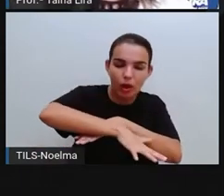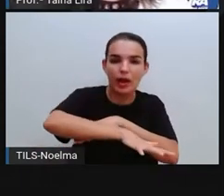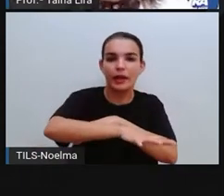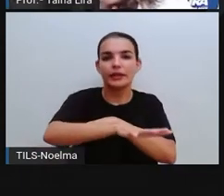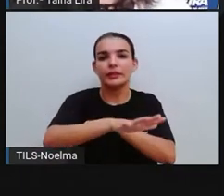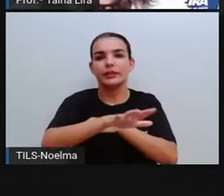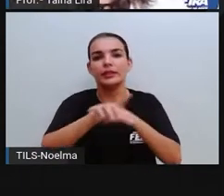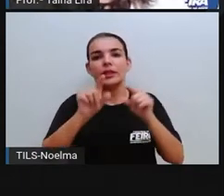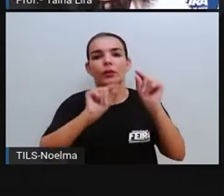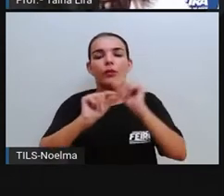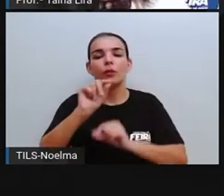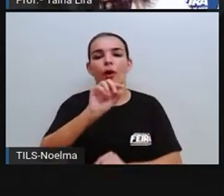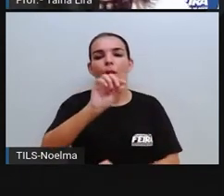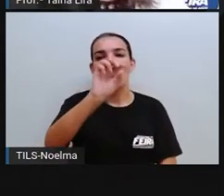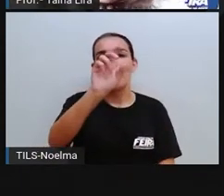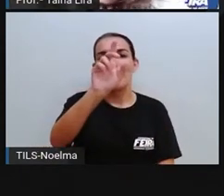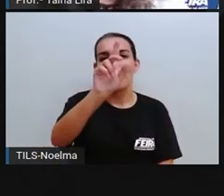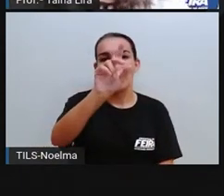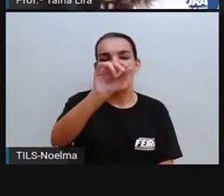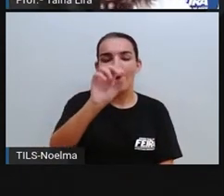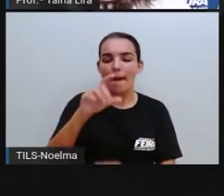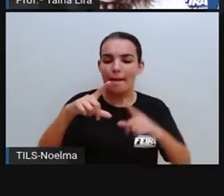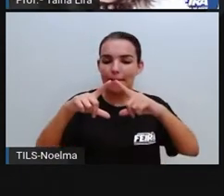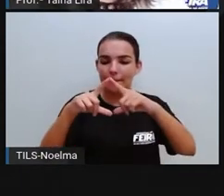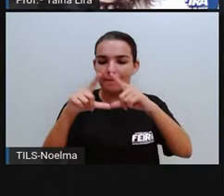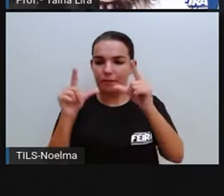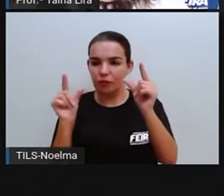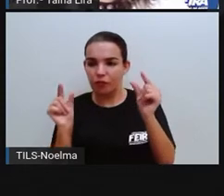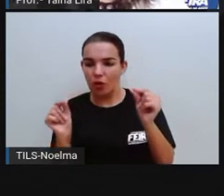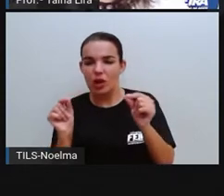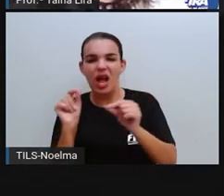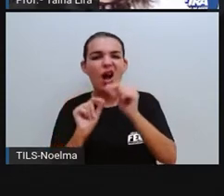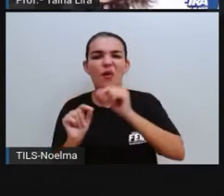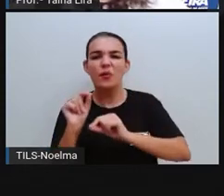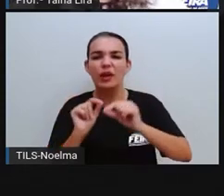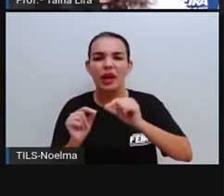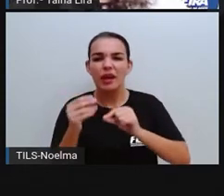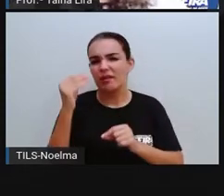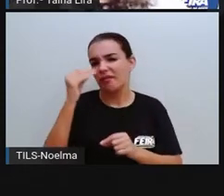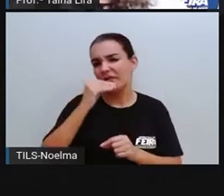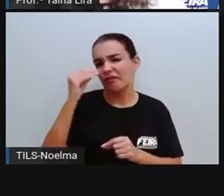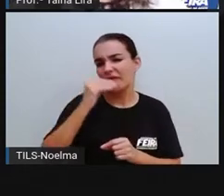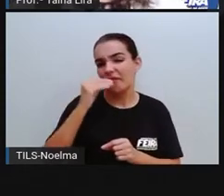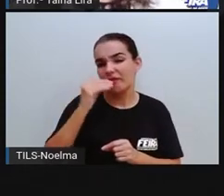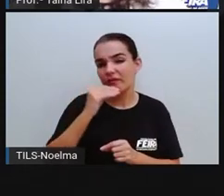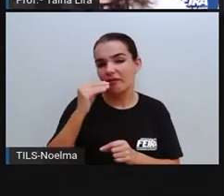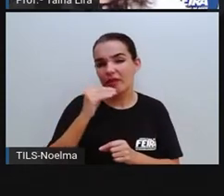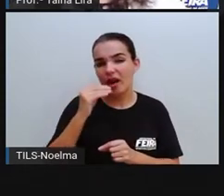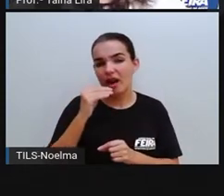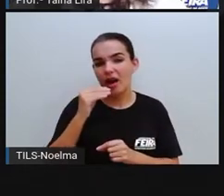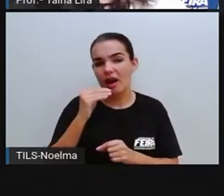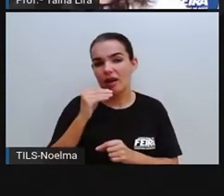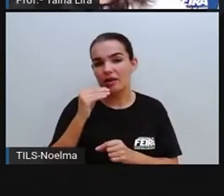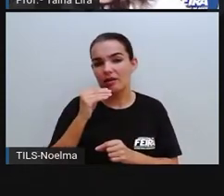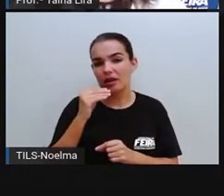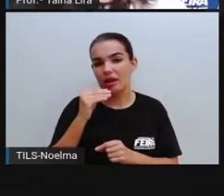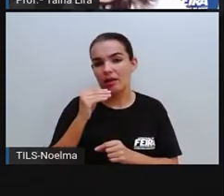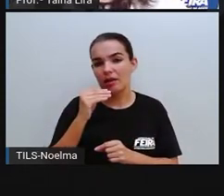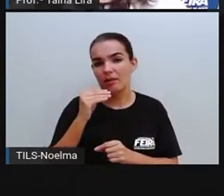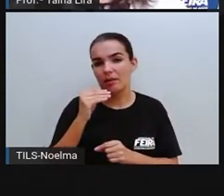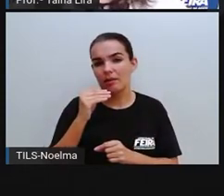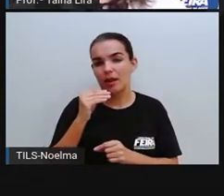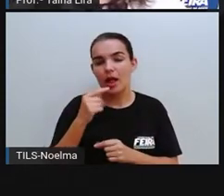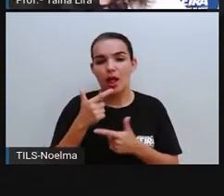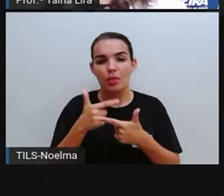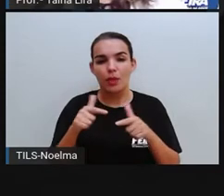Então nós vimos que, por exemplo, a palha é um material impermeável, não